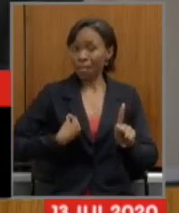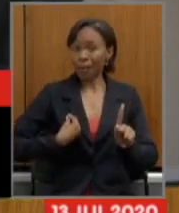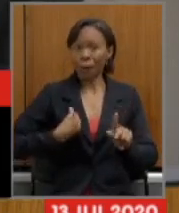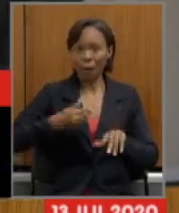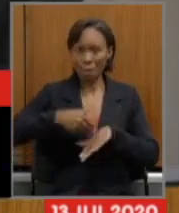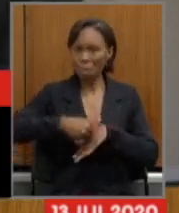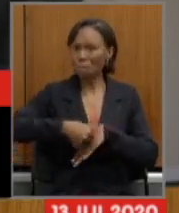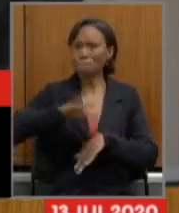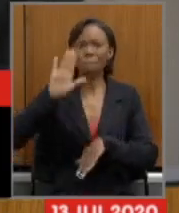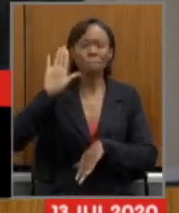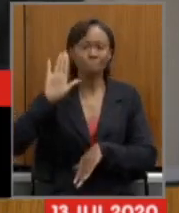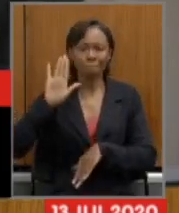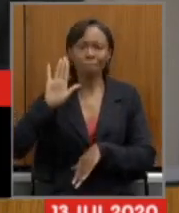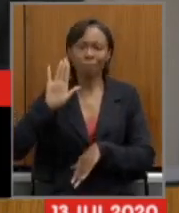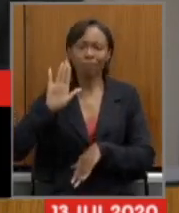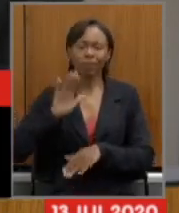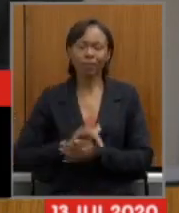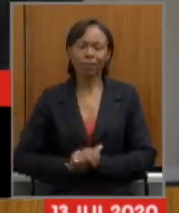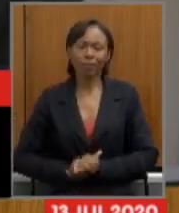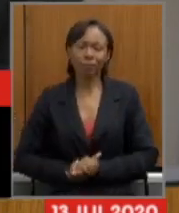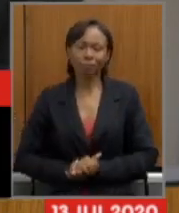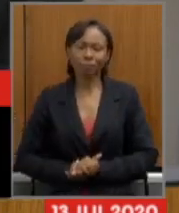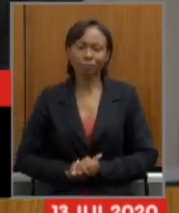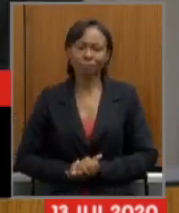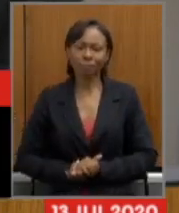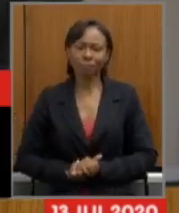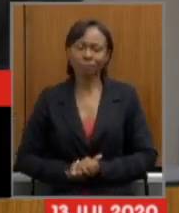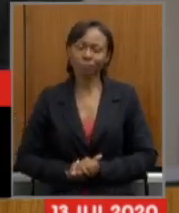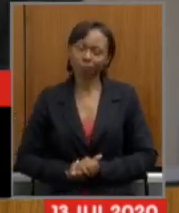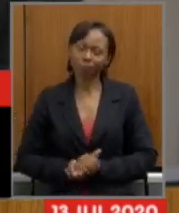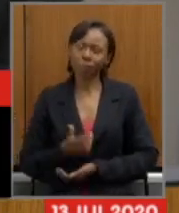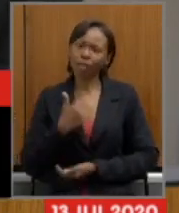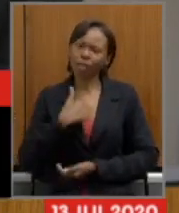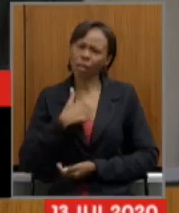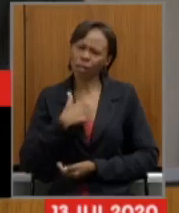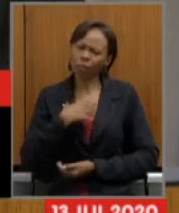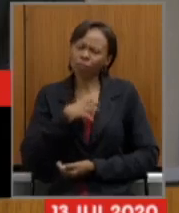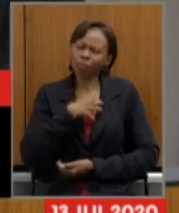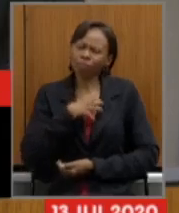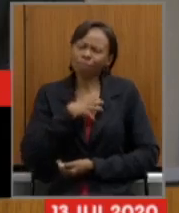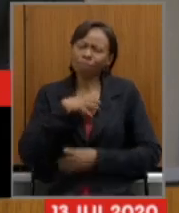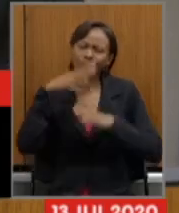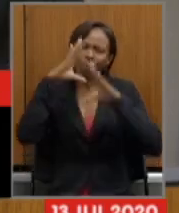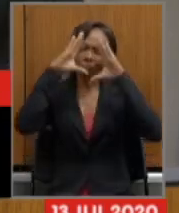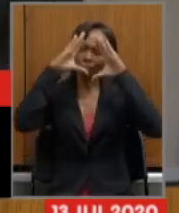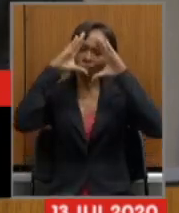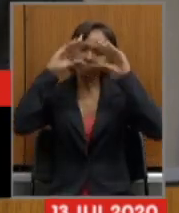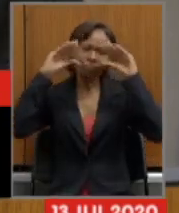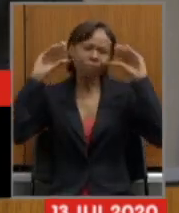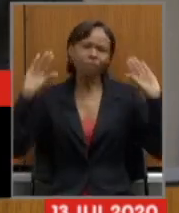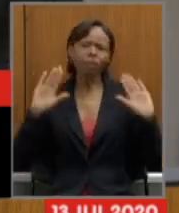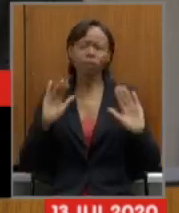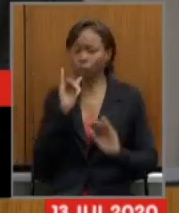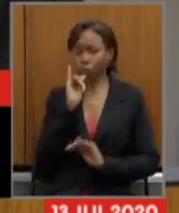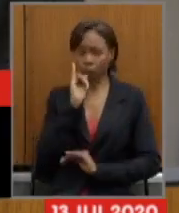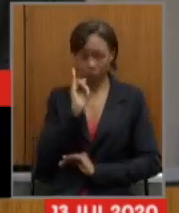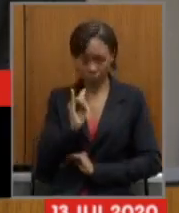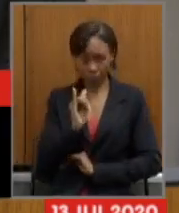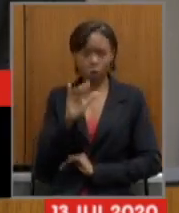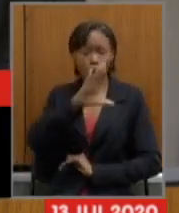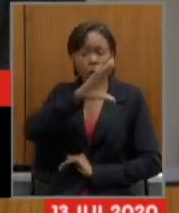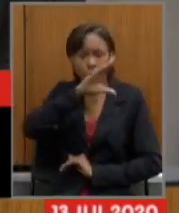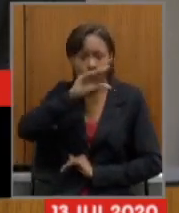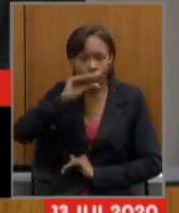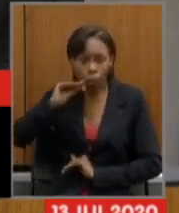então eu tenho tranquilidade de dizer ao servidor que eu não estou